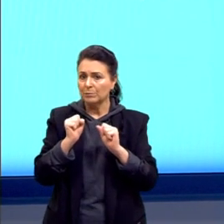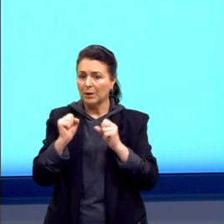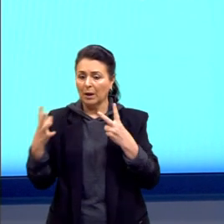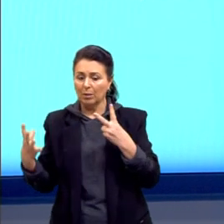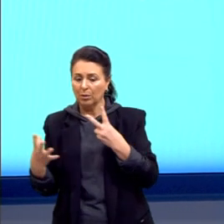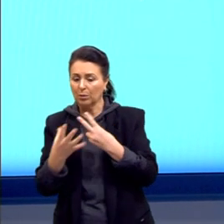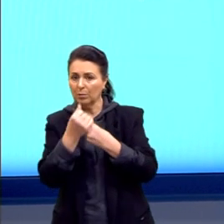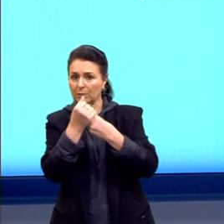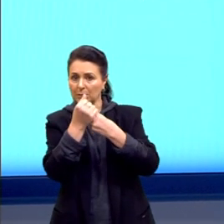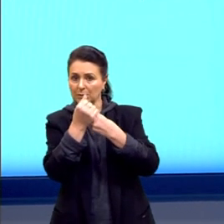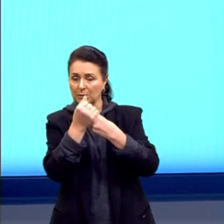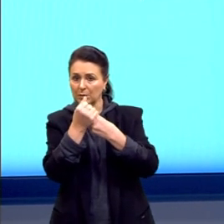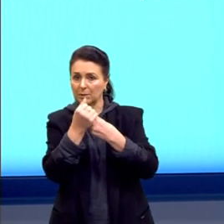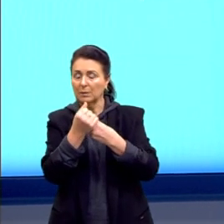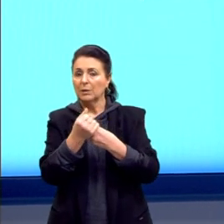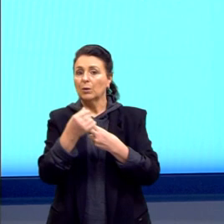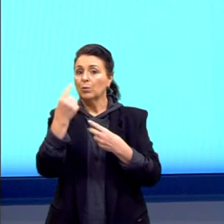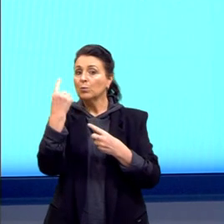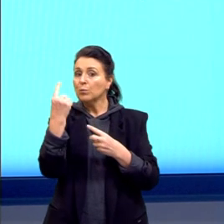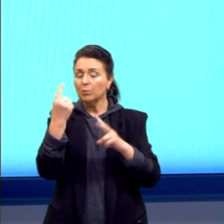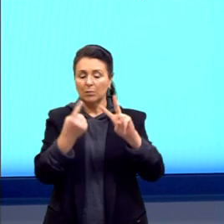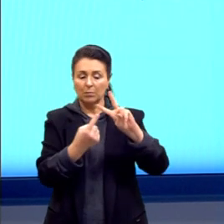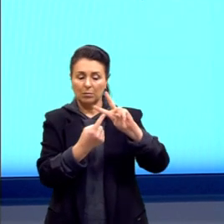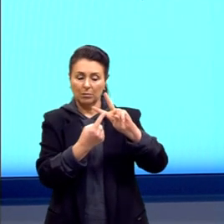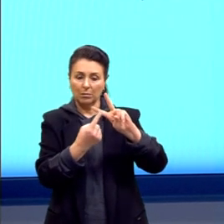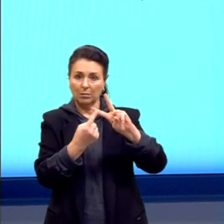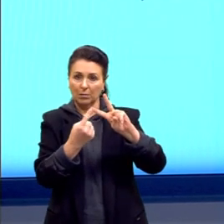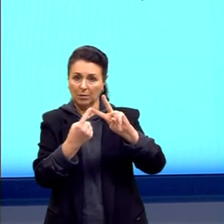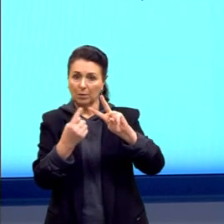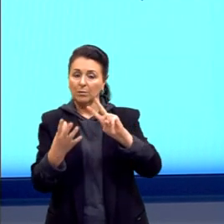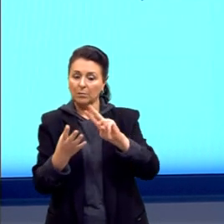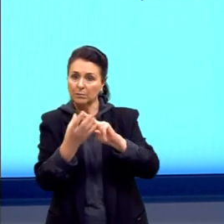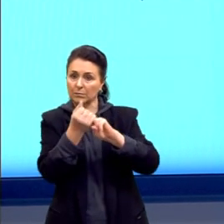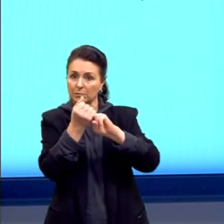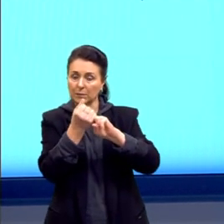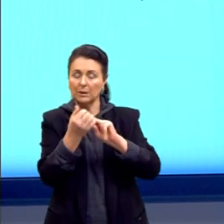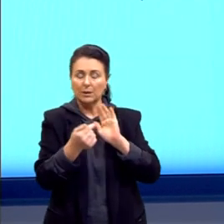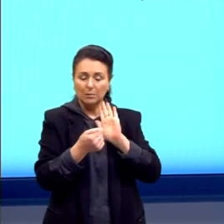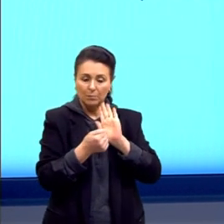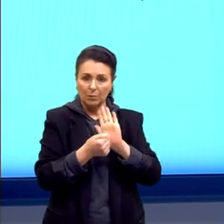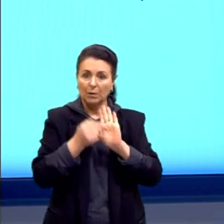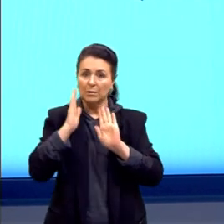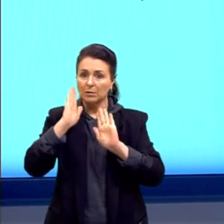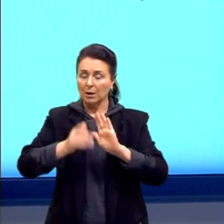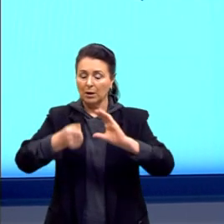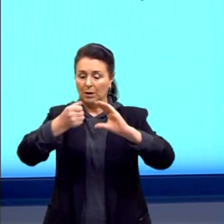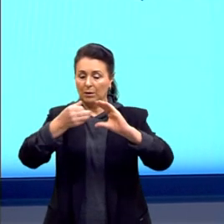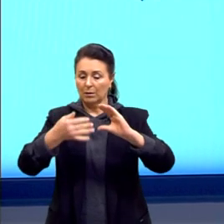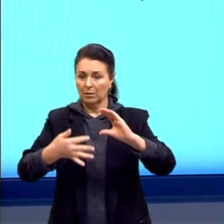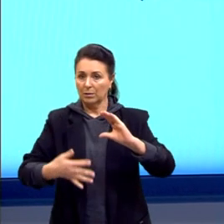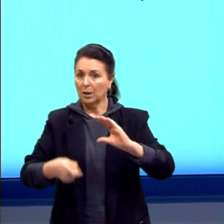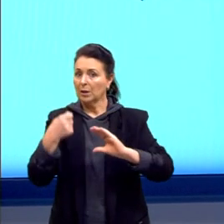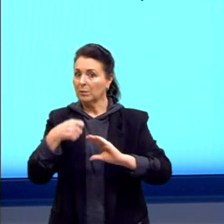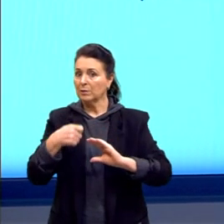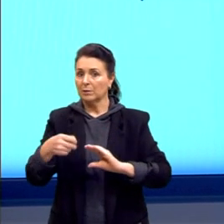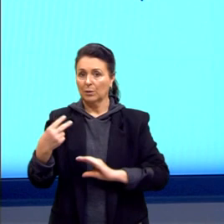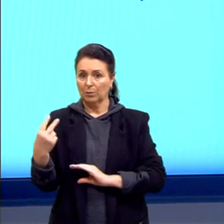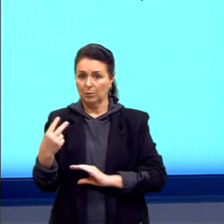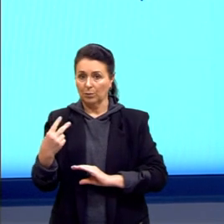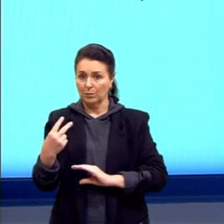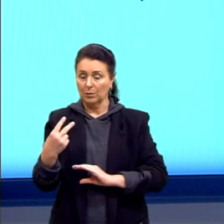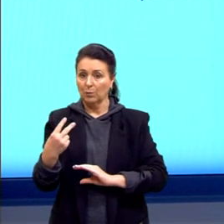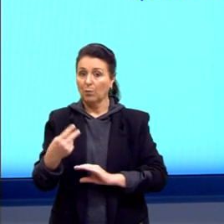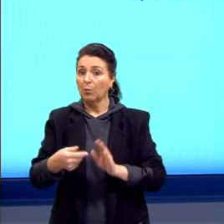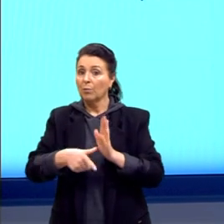Só basta um alelo ali para manifestar a característica em si. Não precisa os dois, como no caso da